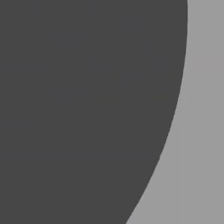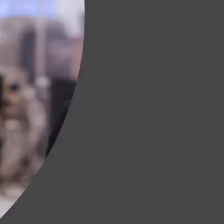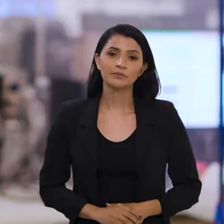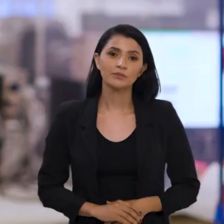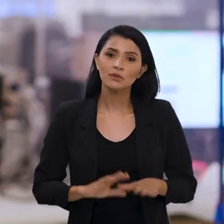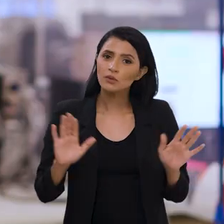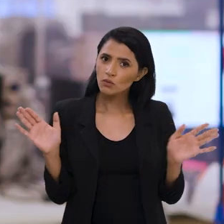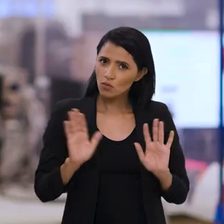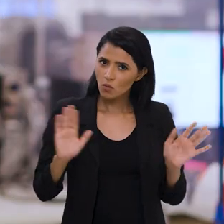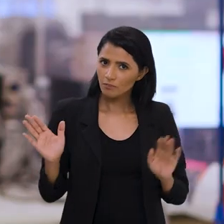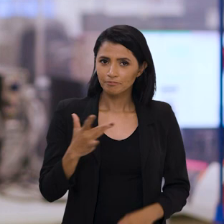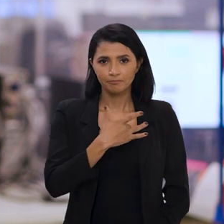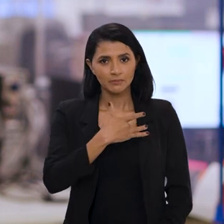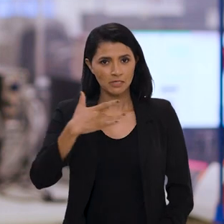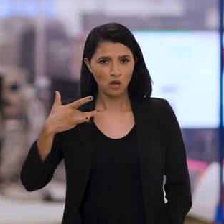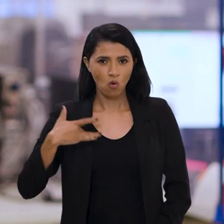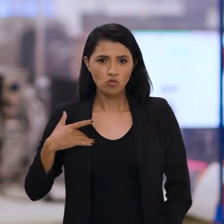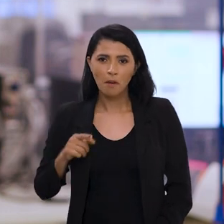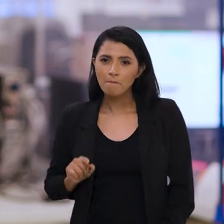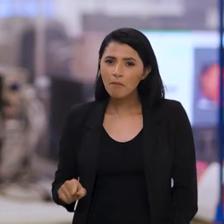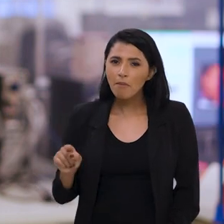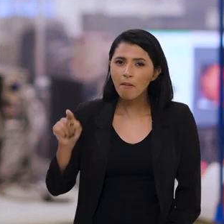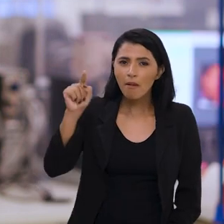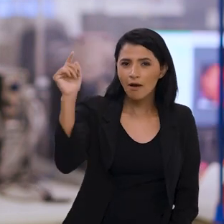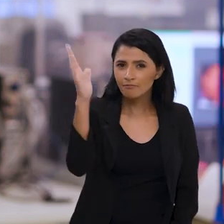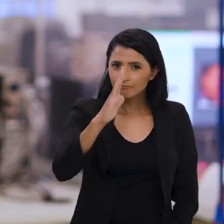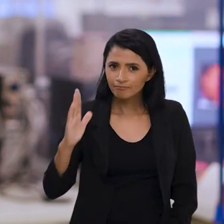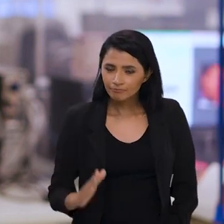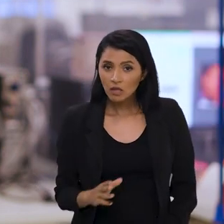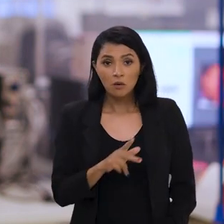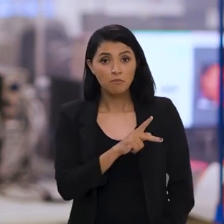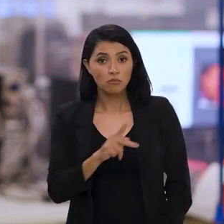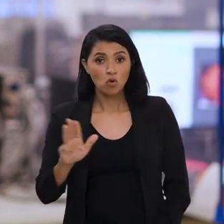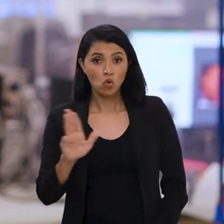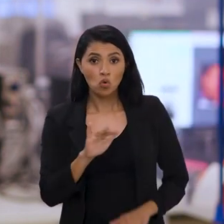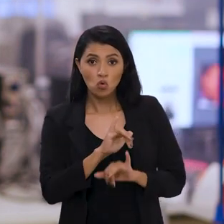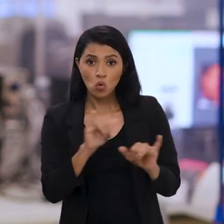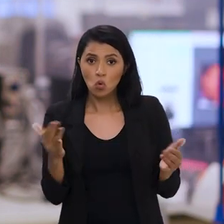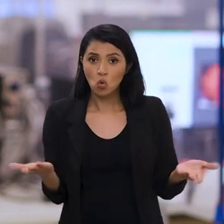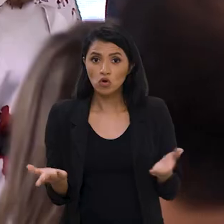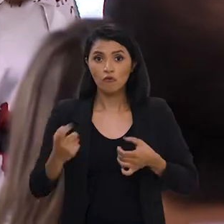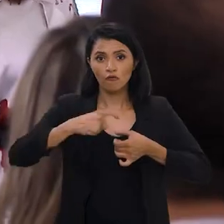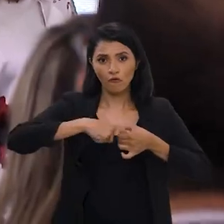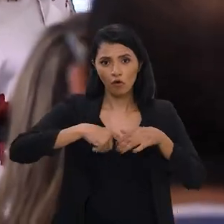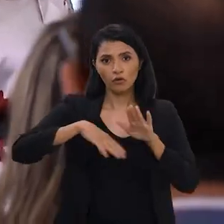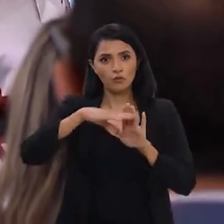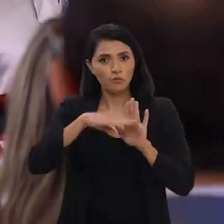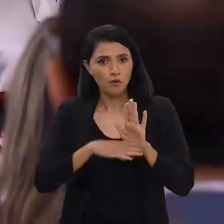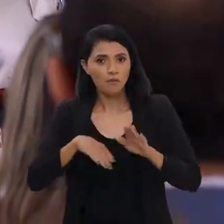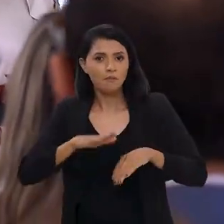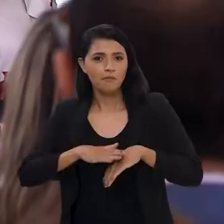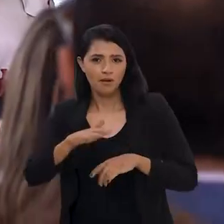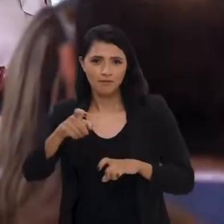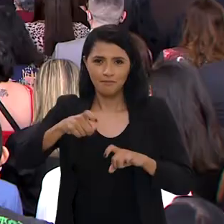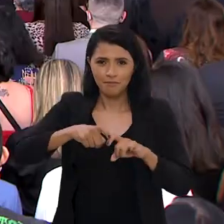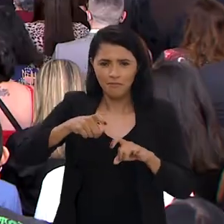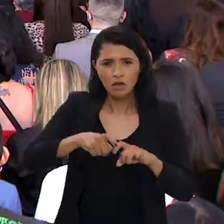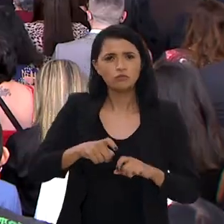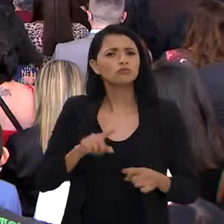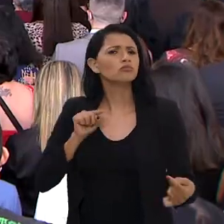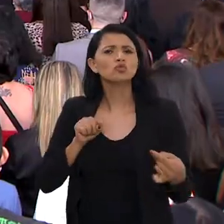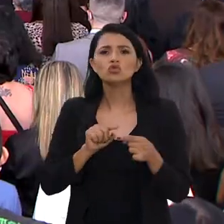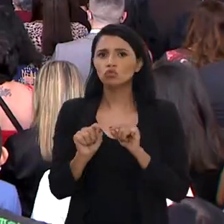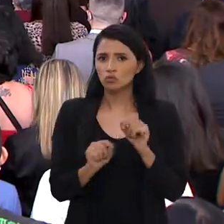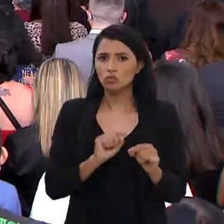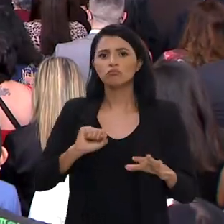Olá, saúde em todo o Brasil. O presidente Lula anunciou hoje a retomada do programa Mais Médicos. O